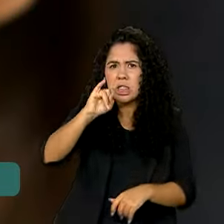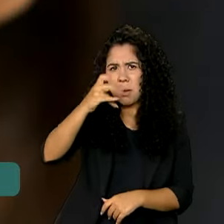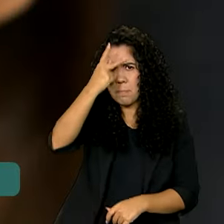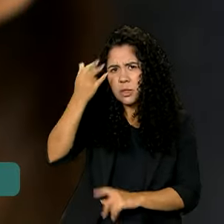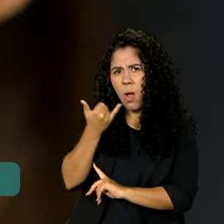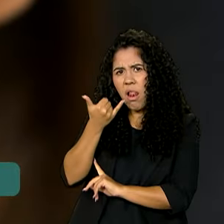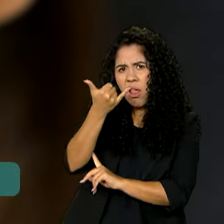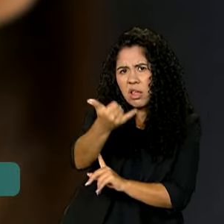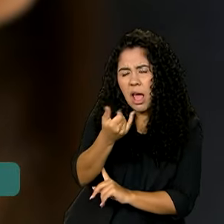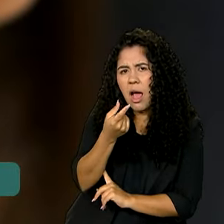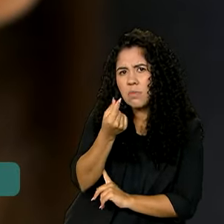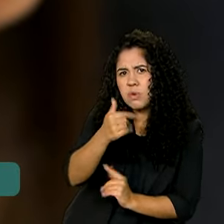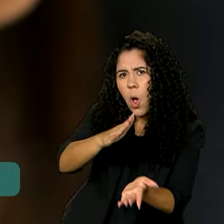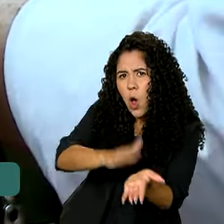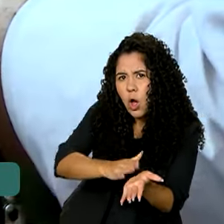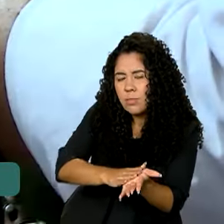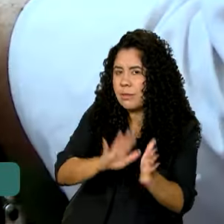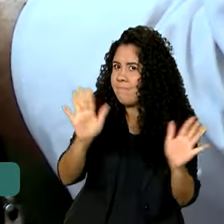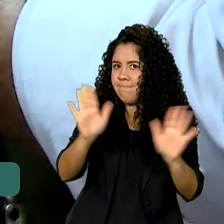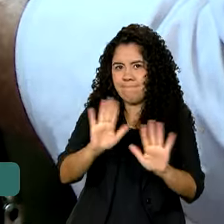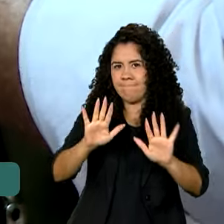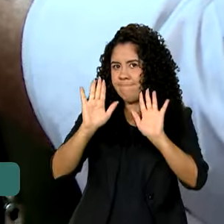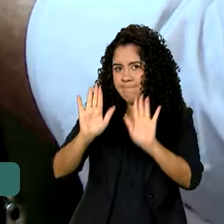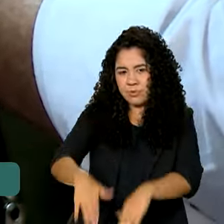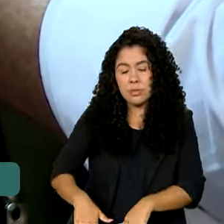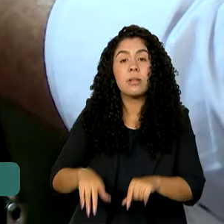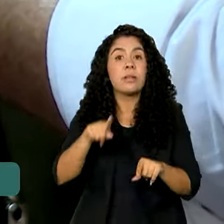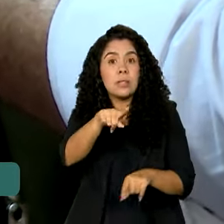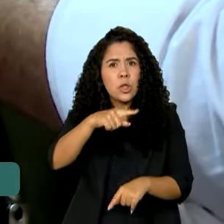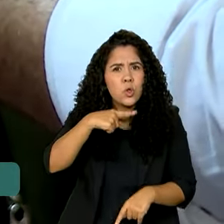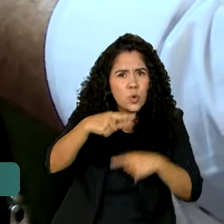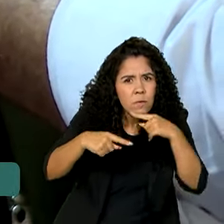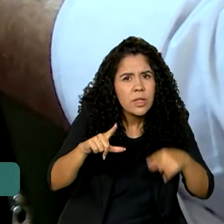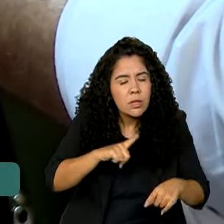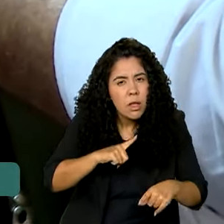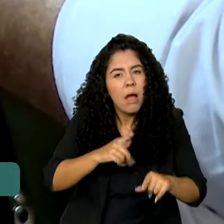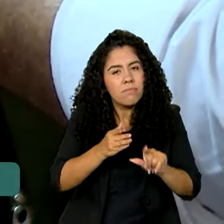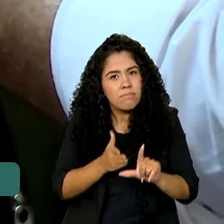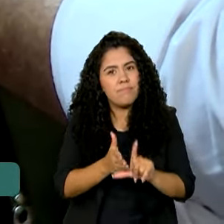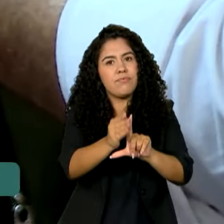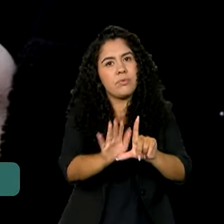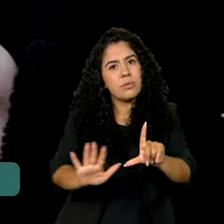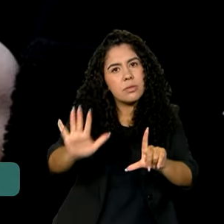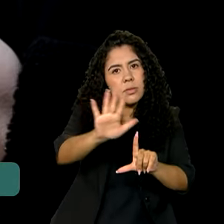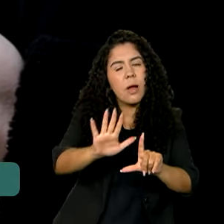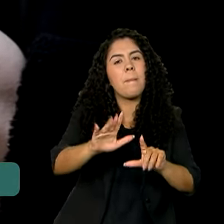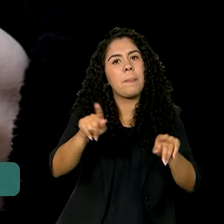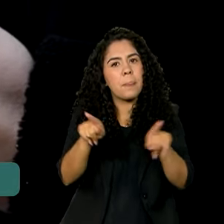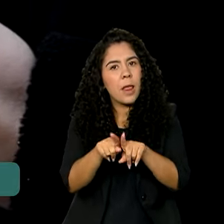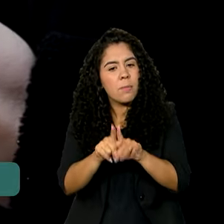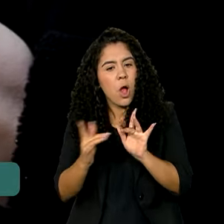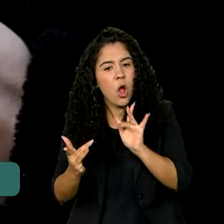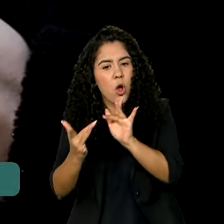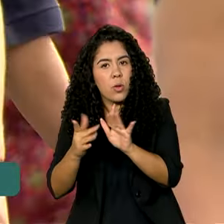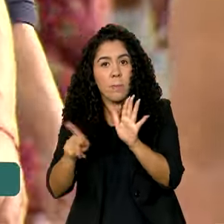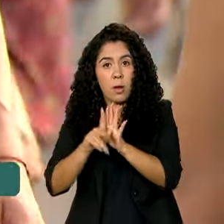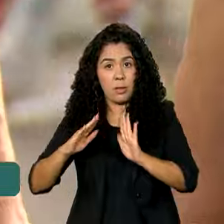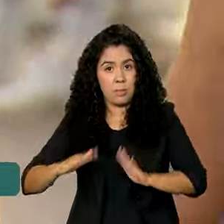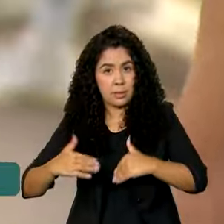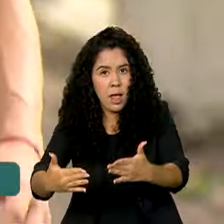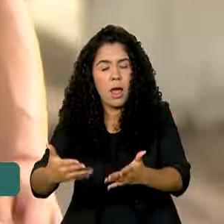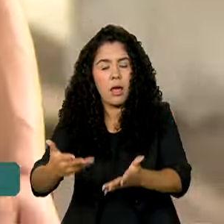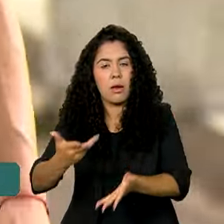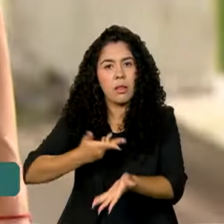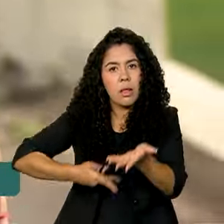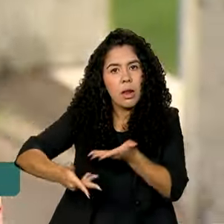deve ser desconsiderado. E se você tiver alguma dúvida, acesse os canais oficiais do Ministério da Integração e